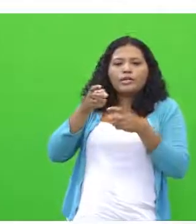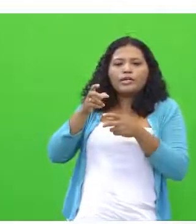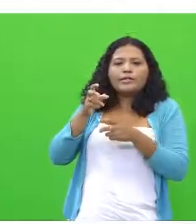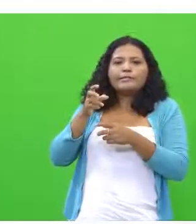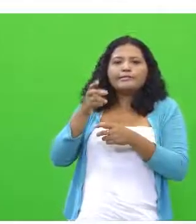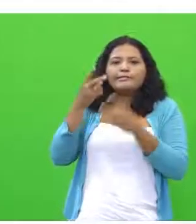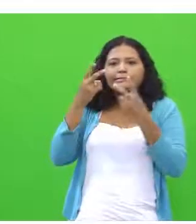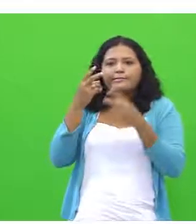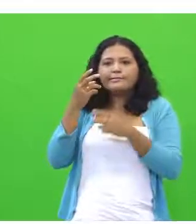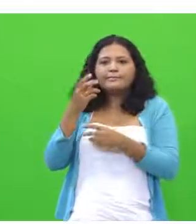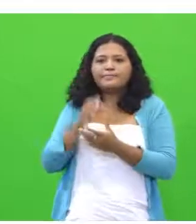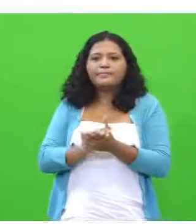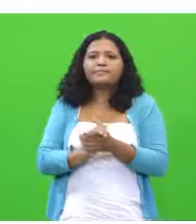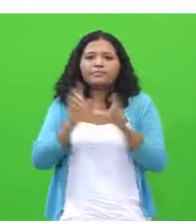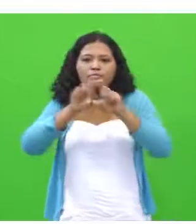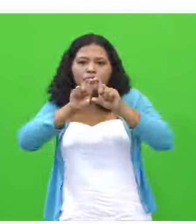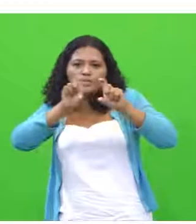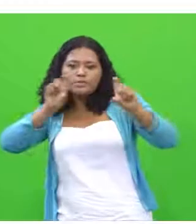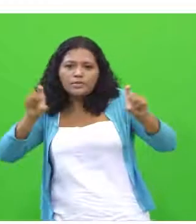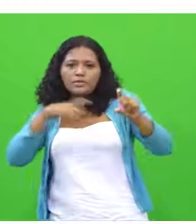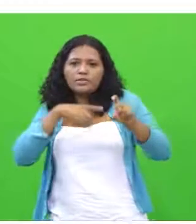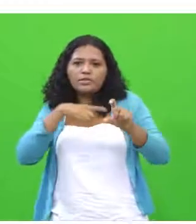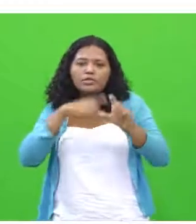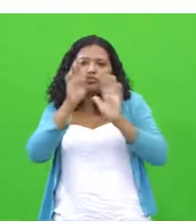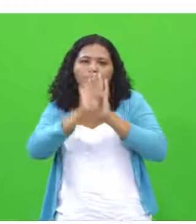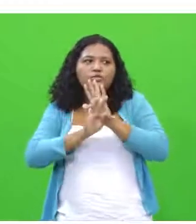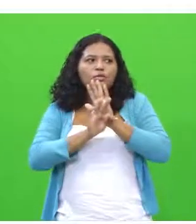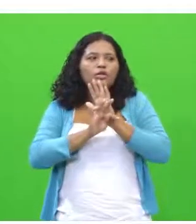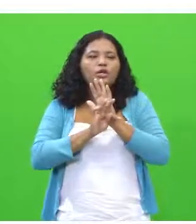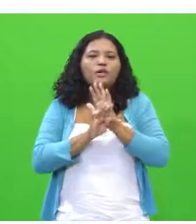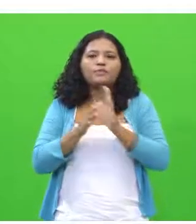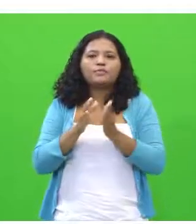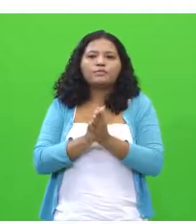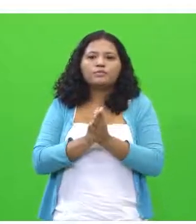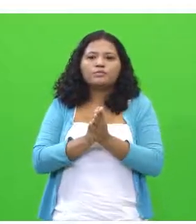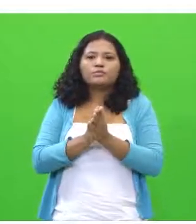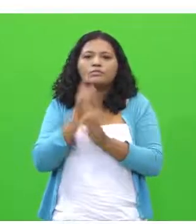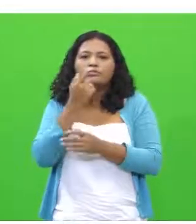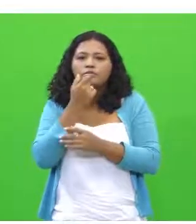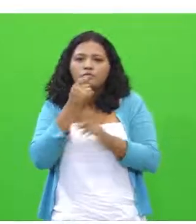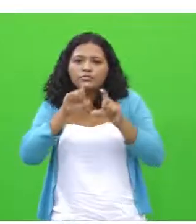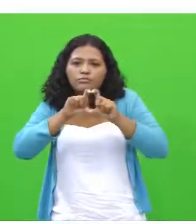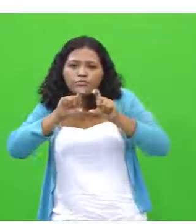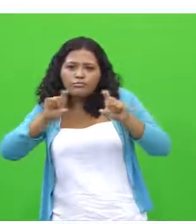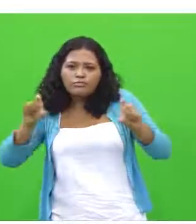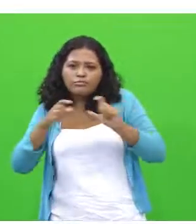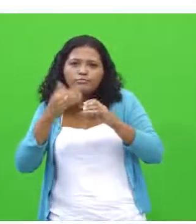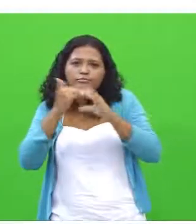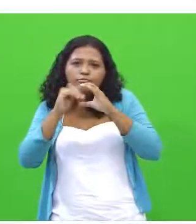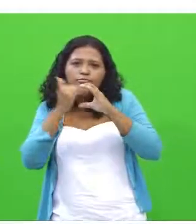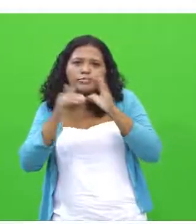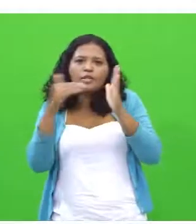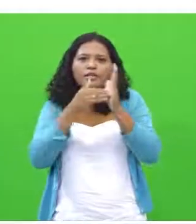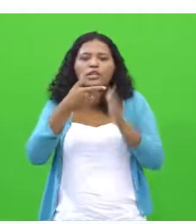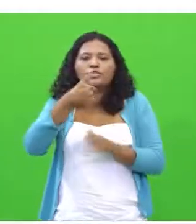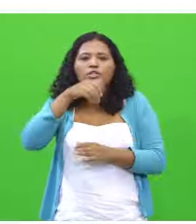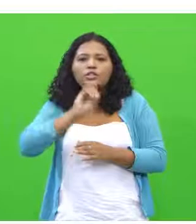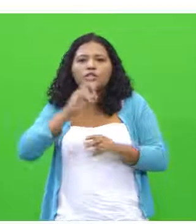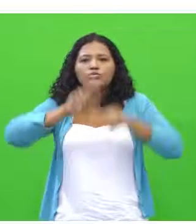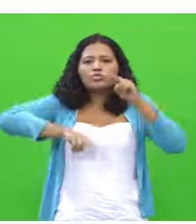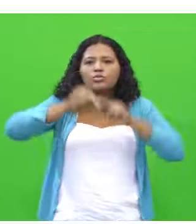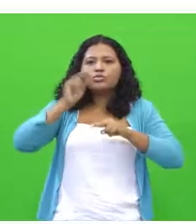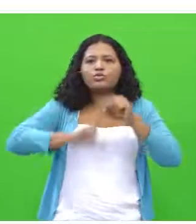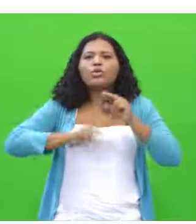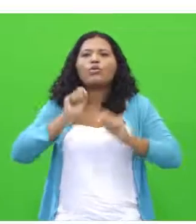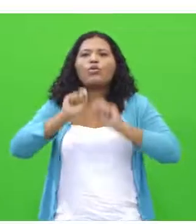destaque verde. GT, linguagens, arroba, seduc.net. Até o dia 10 de junho. Qual é a